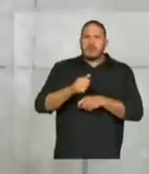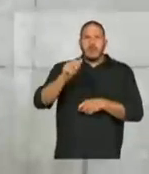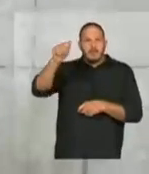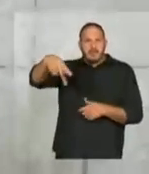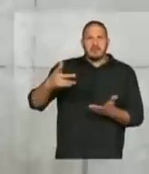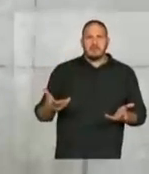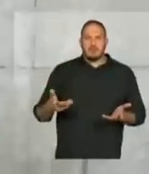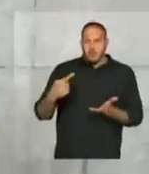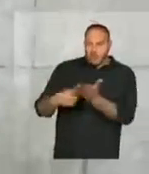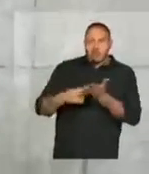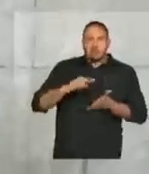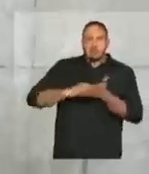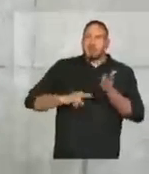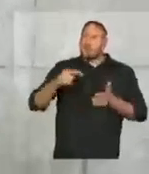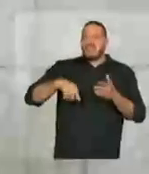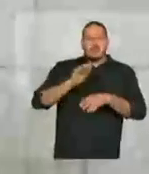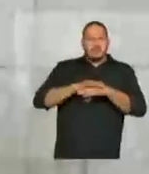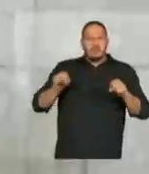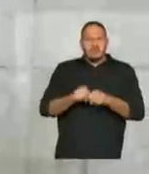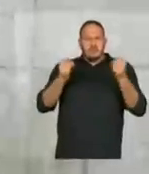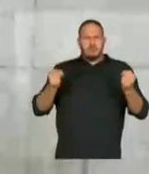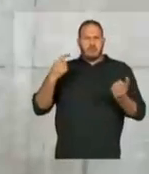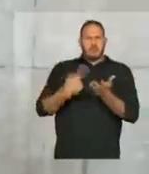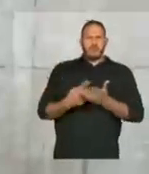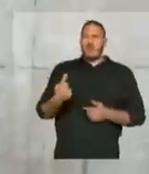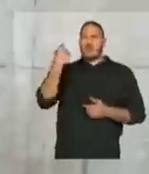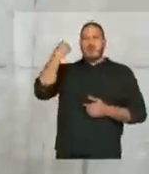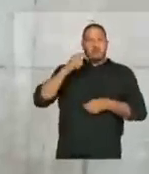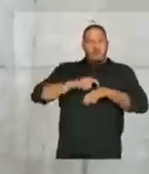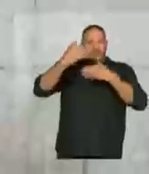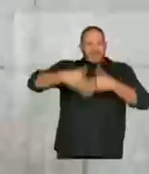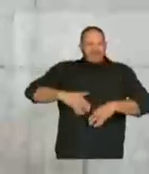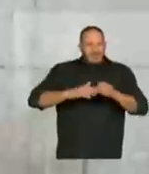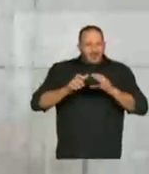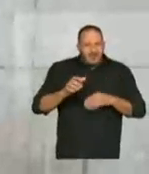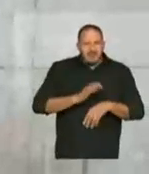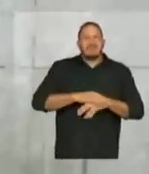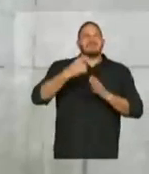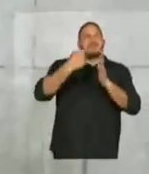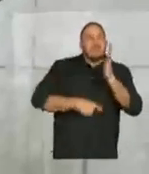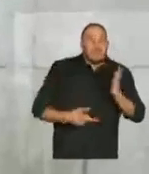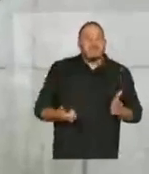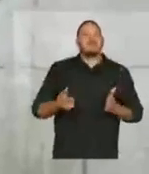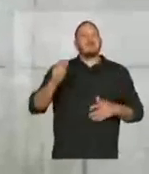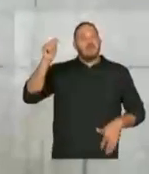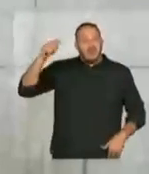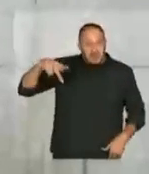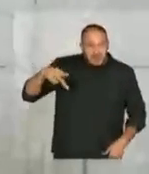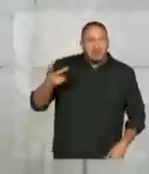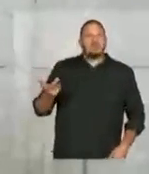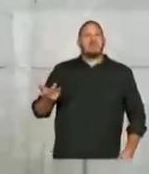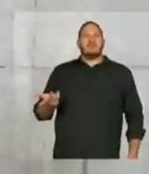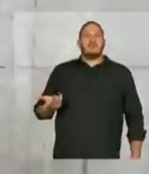servidores. E nós estamos rompendo esse contrato. Porque, na medida que a gente taxa a aposentadoria dos aposentados,